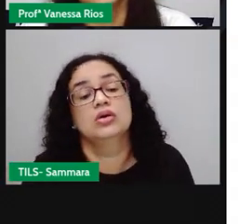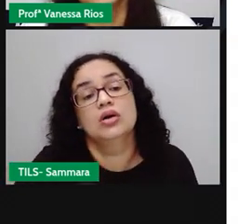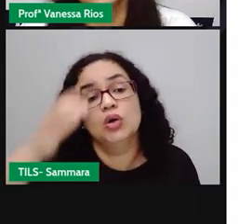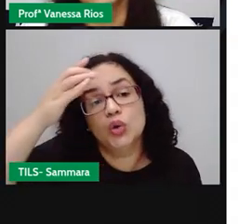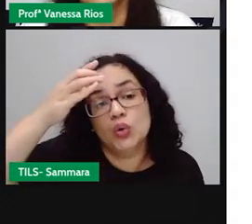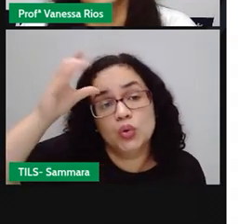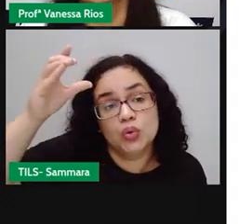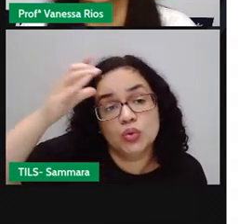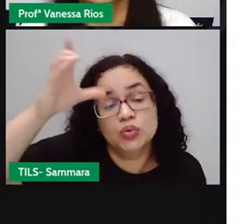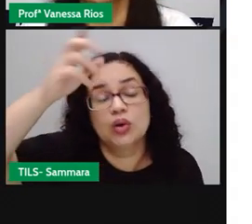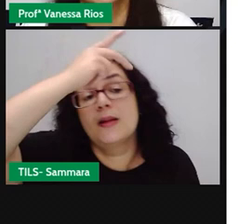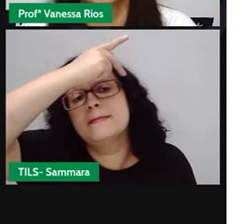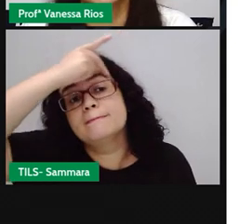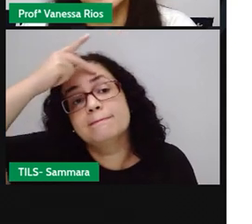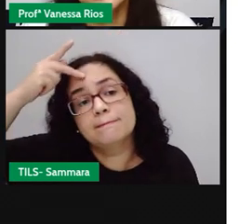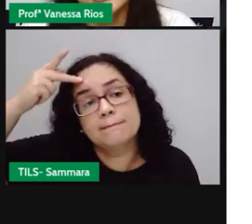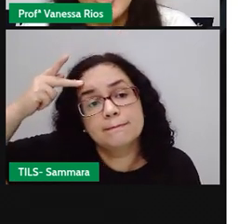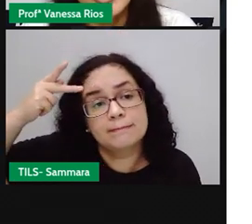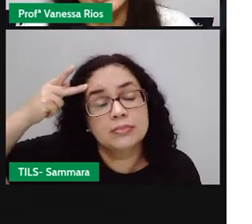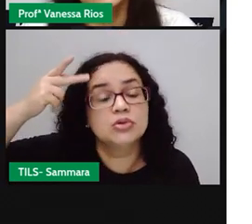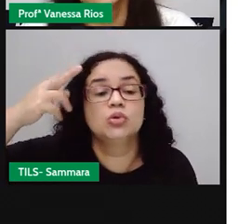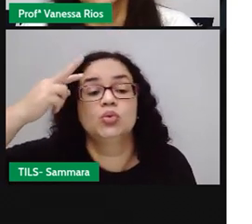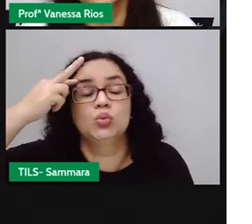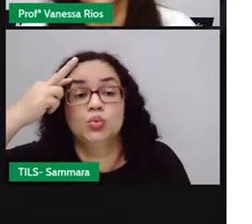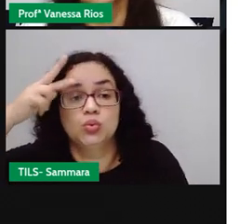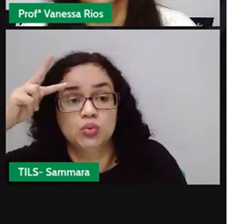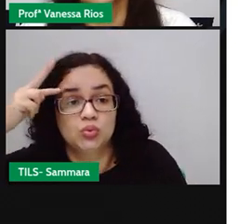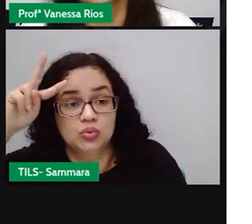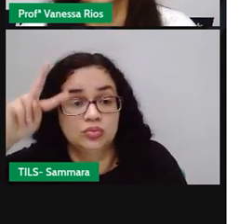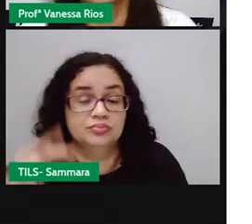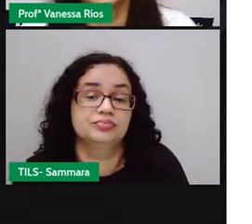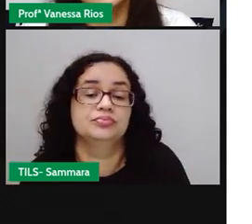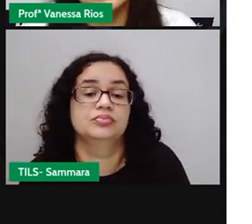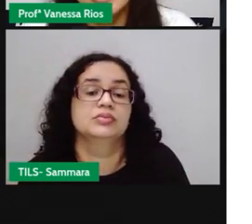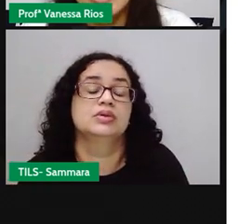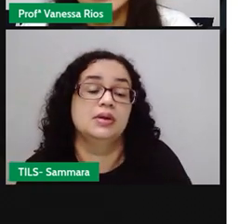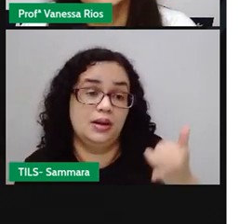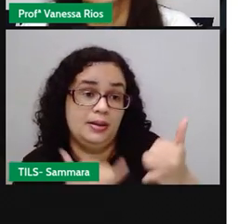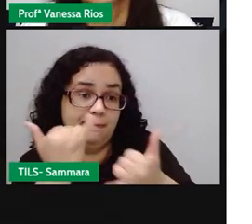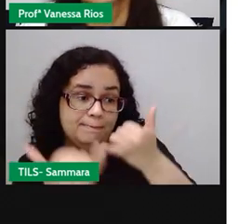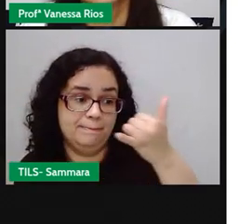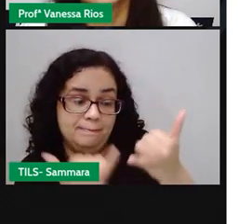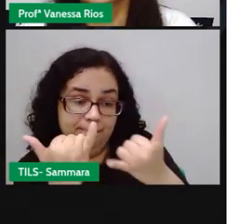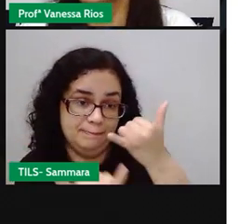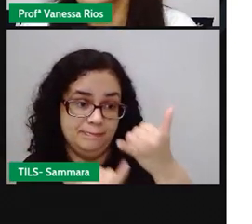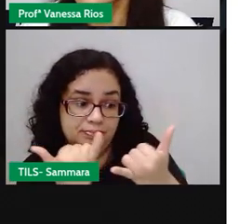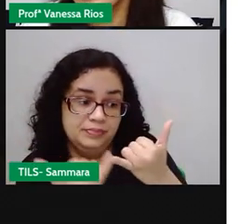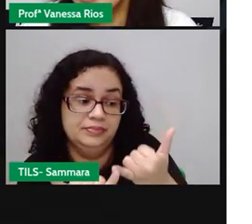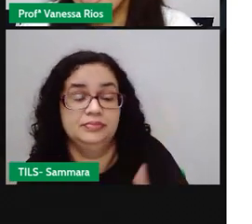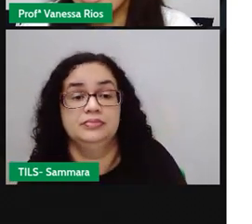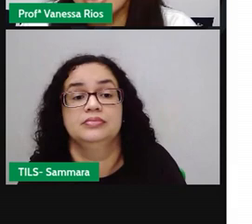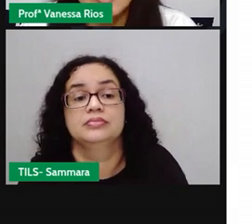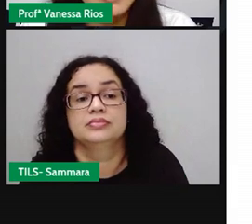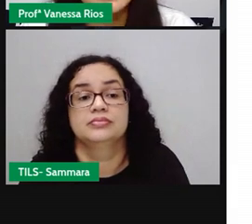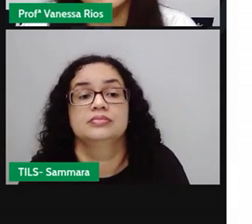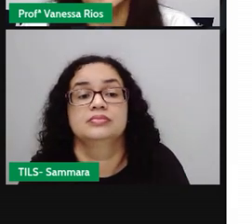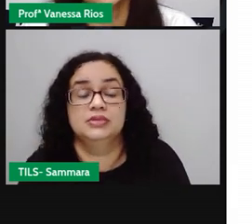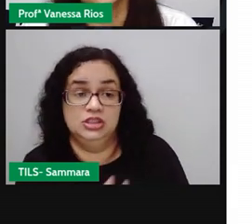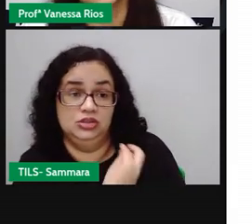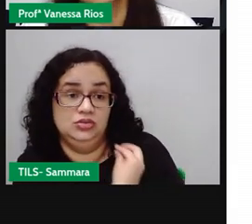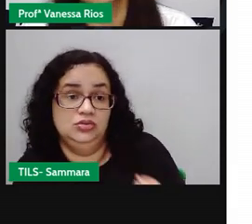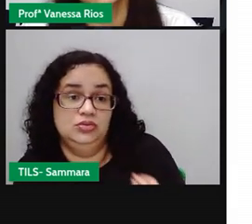cultura dos indivíduos, né? Formando a história dos indivíduos que brincam em alguma fase da vida,